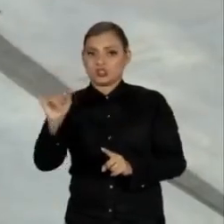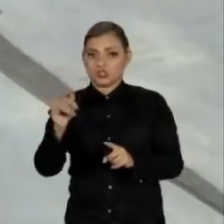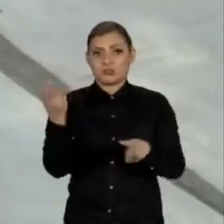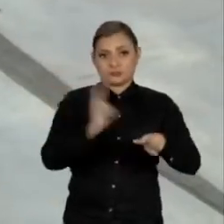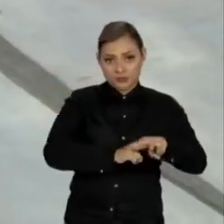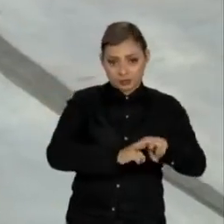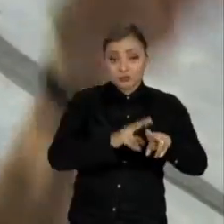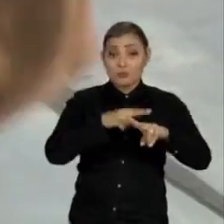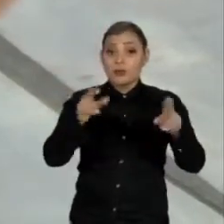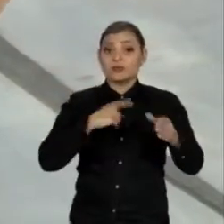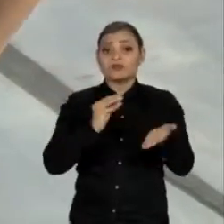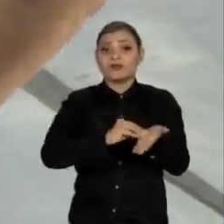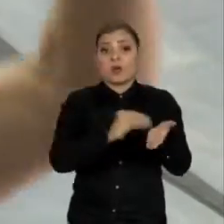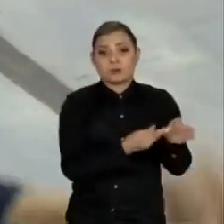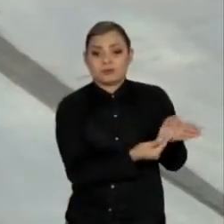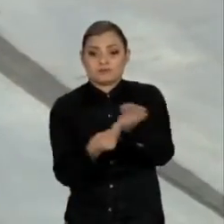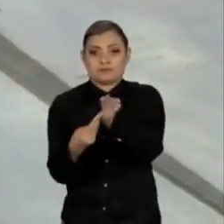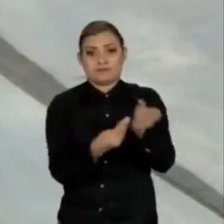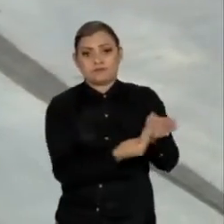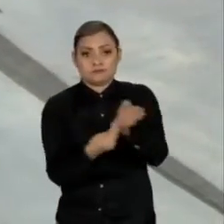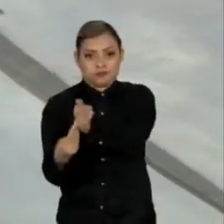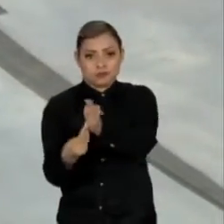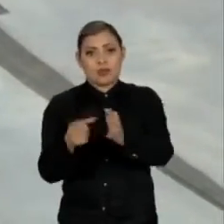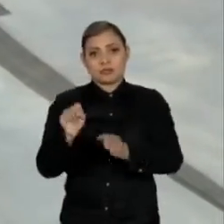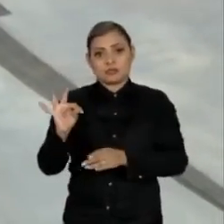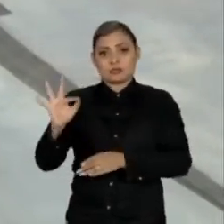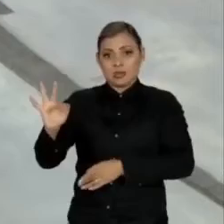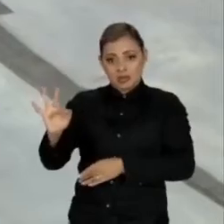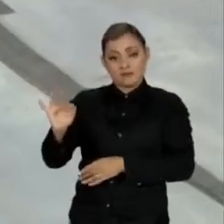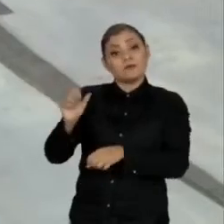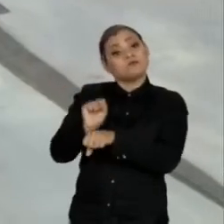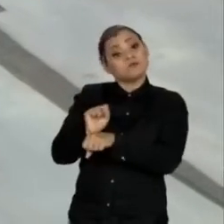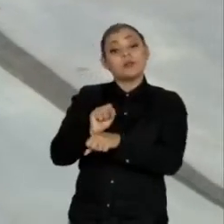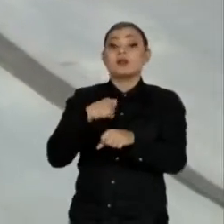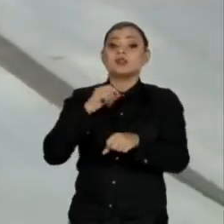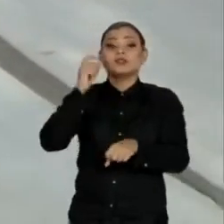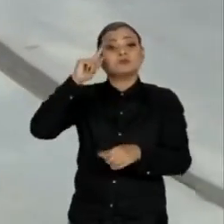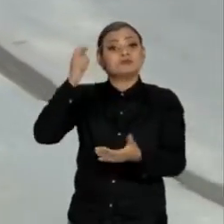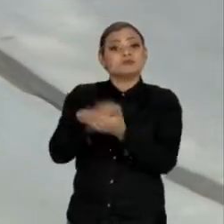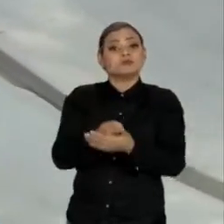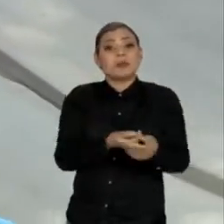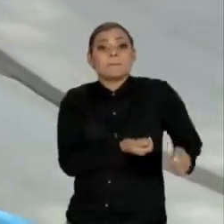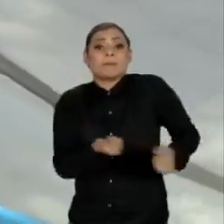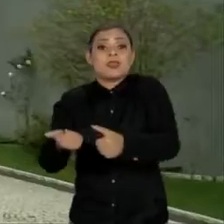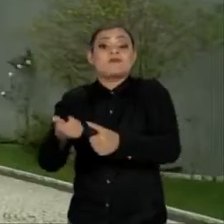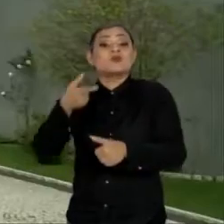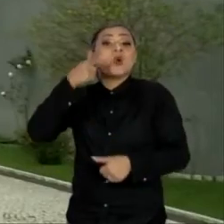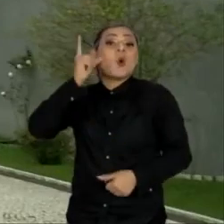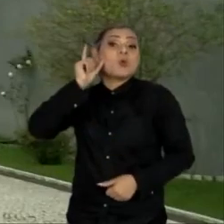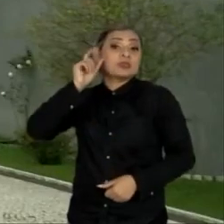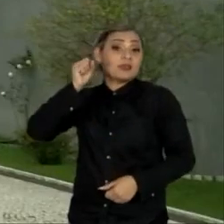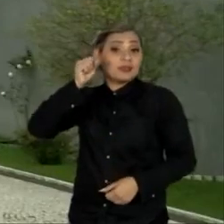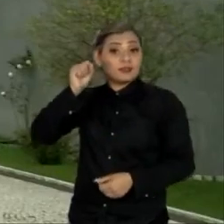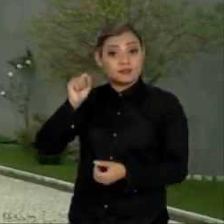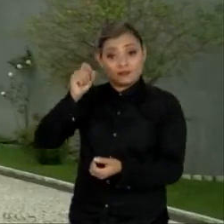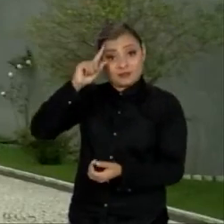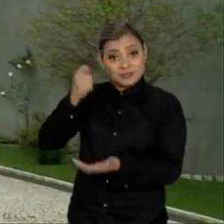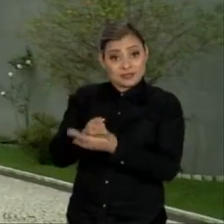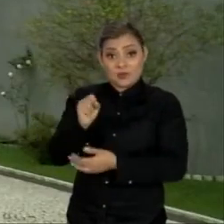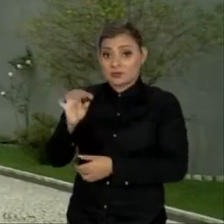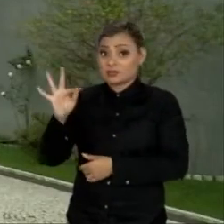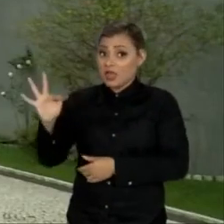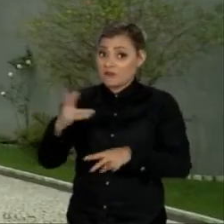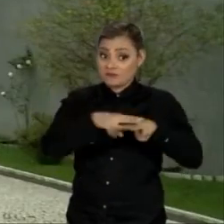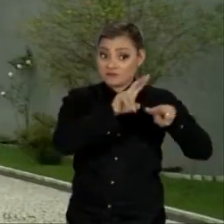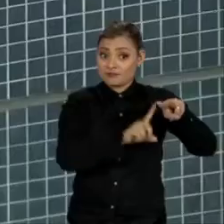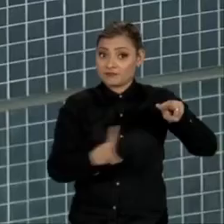petista ainda tem recursos a serem julgados pelo STF, pode se beneficiar da decisão de ontem do tribunal e deixar a prisão. Embora